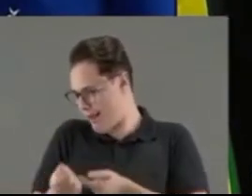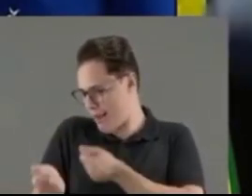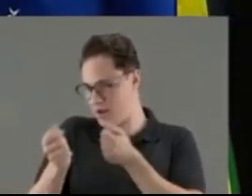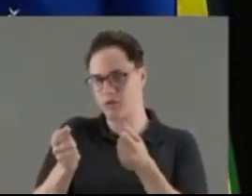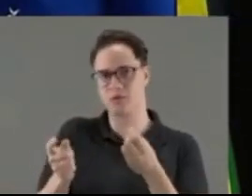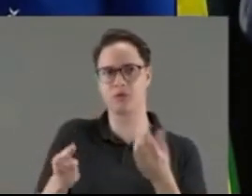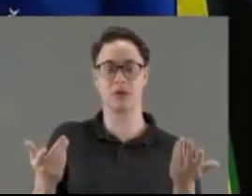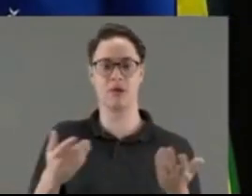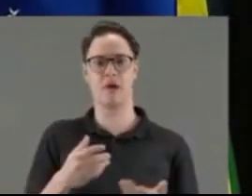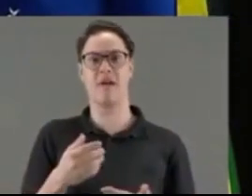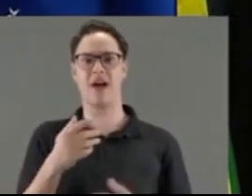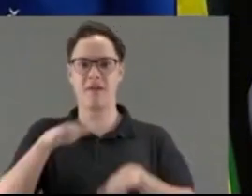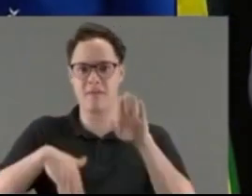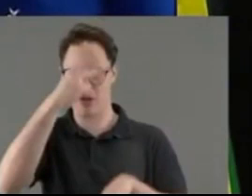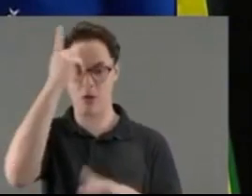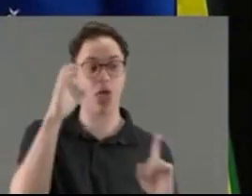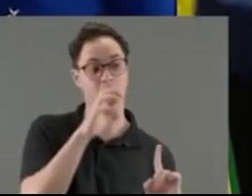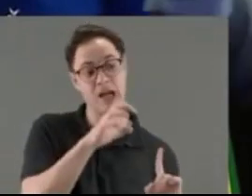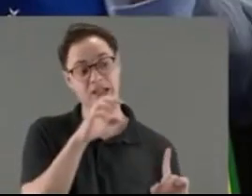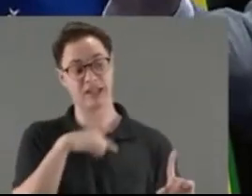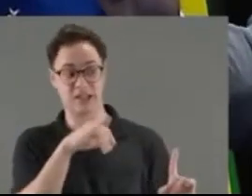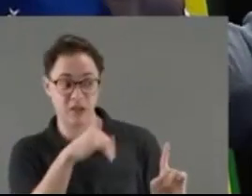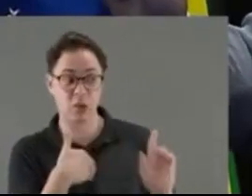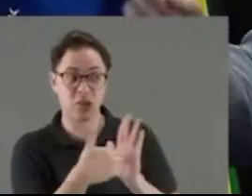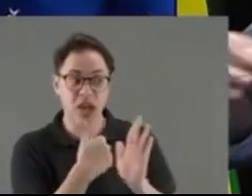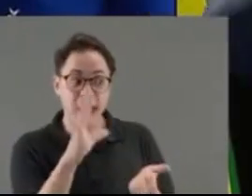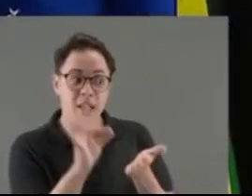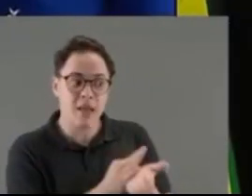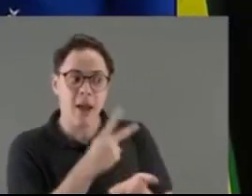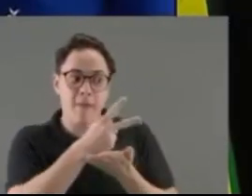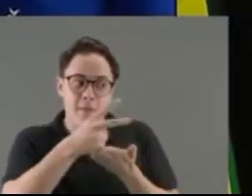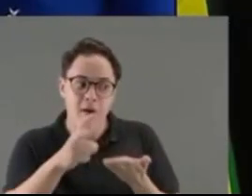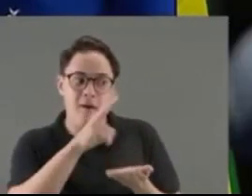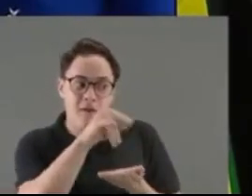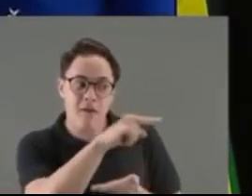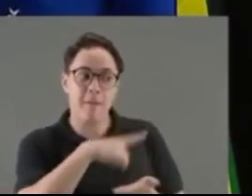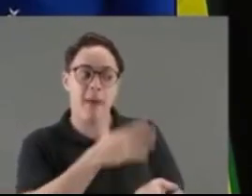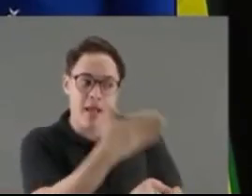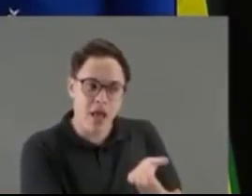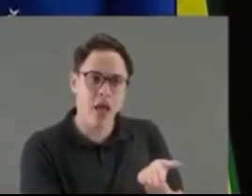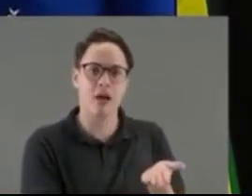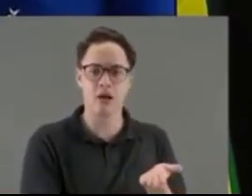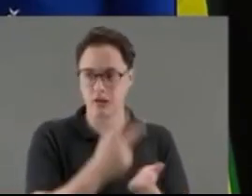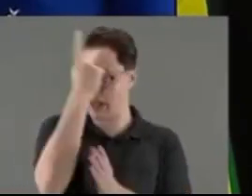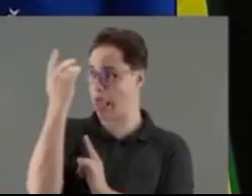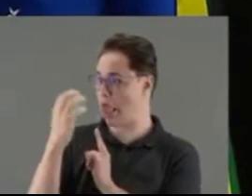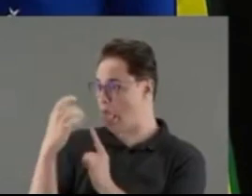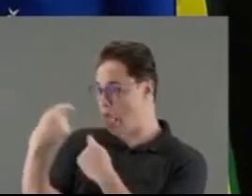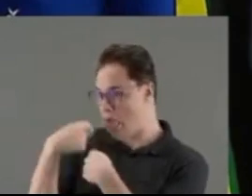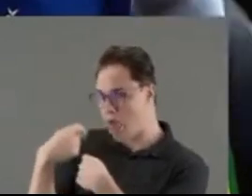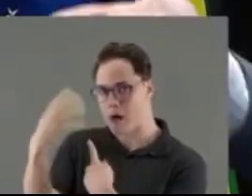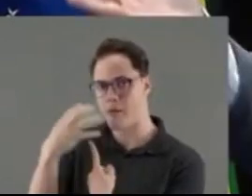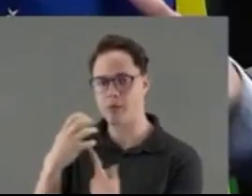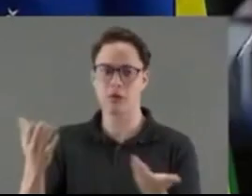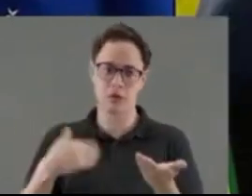Ó, se não tirar a questão da assinatura, da questão do impeachment, vai perder cargo e vai perder também as emendas. Então